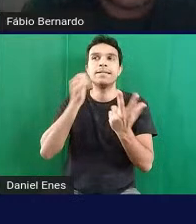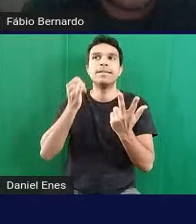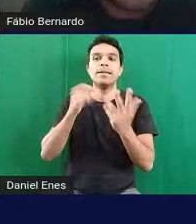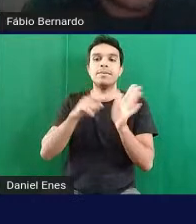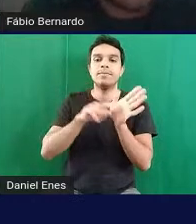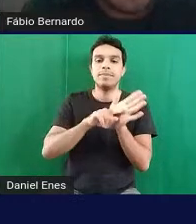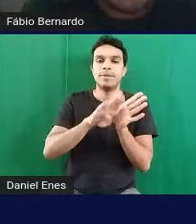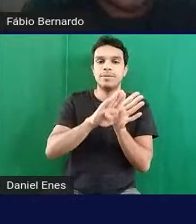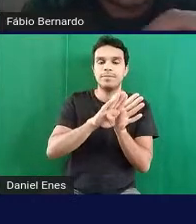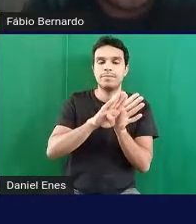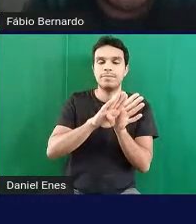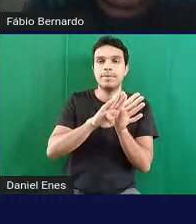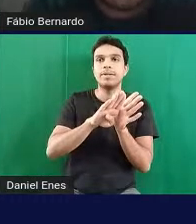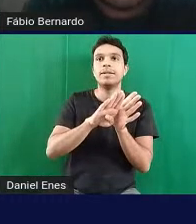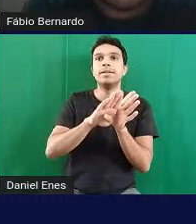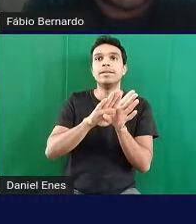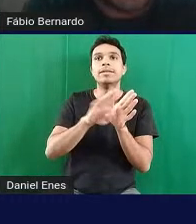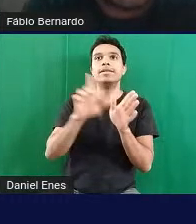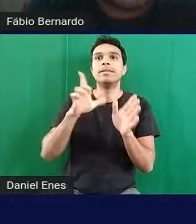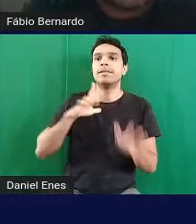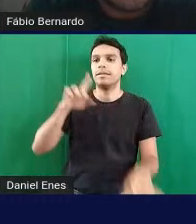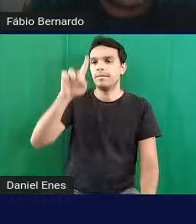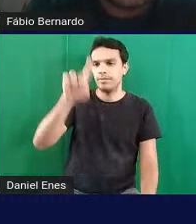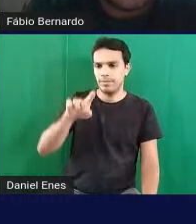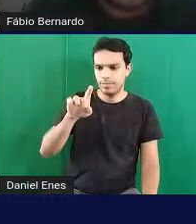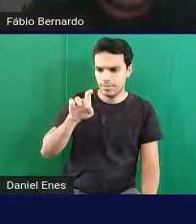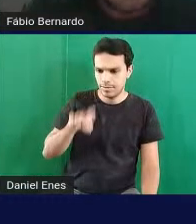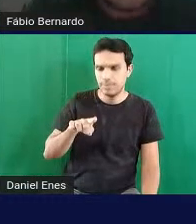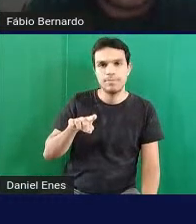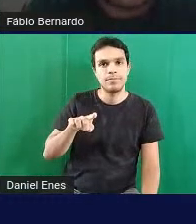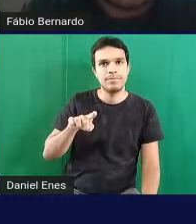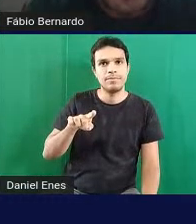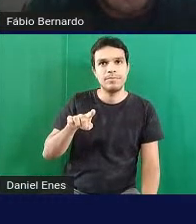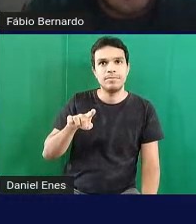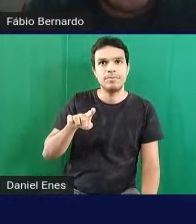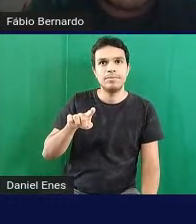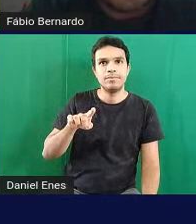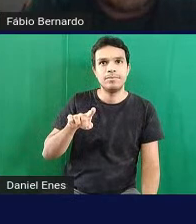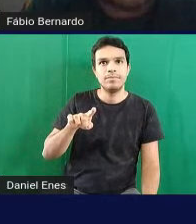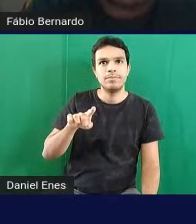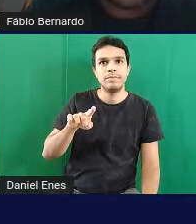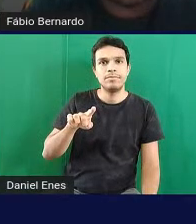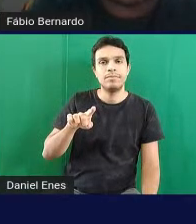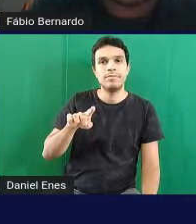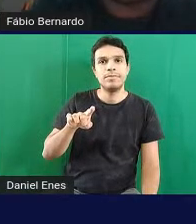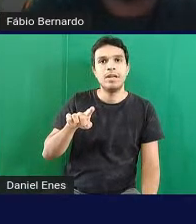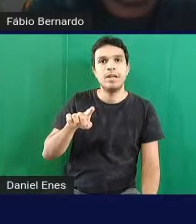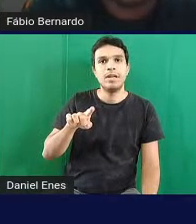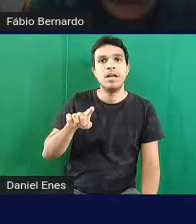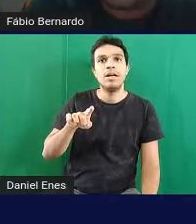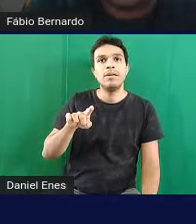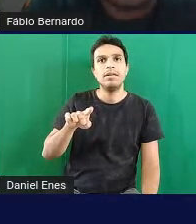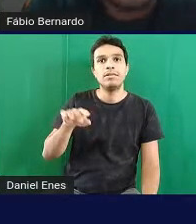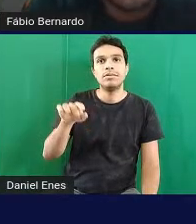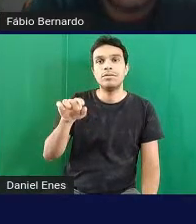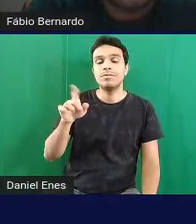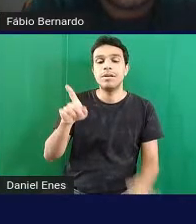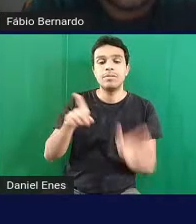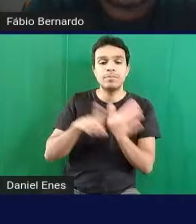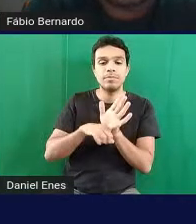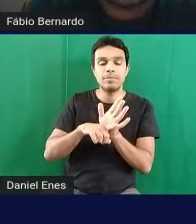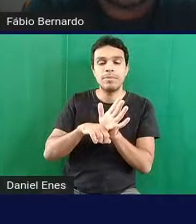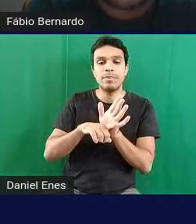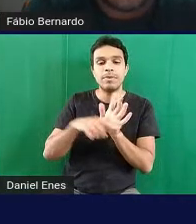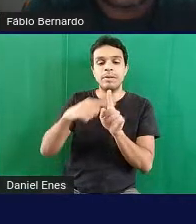aí está vendo que tem uma exclamação e dois pontos e aí um menos a exclamação e dois pontos vai escrever o mais ou menos